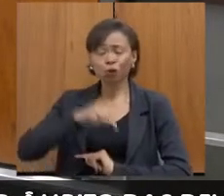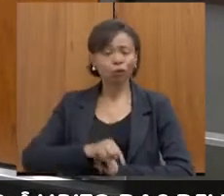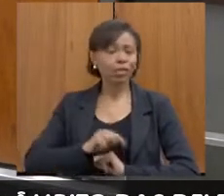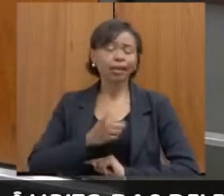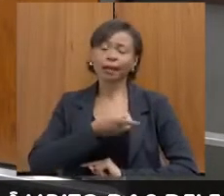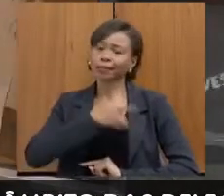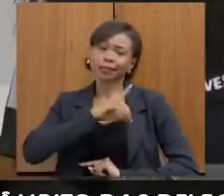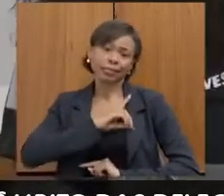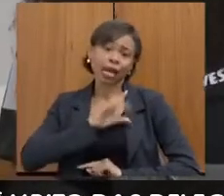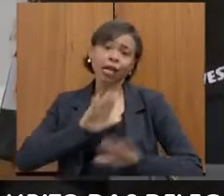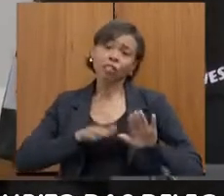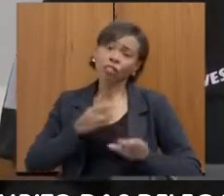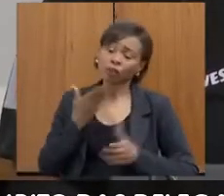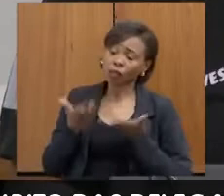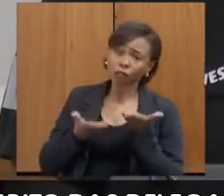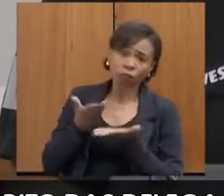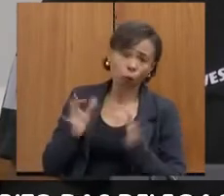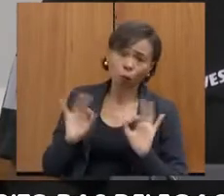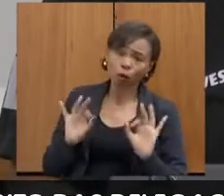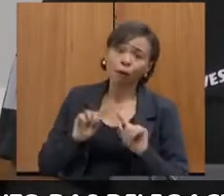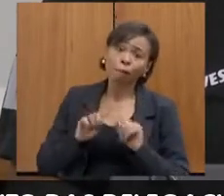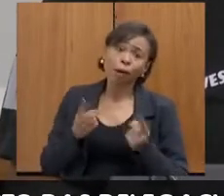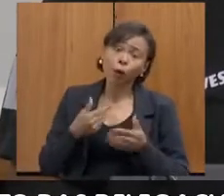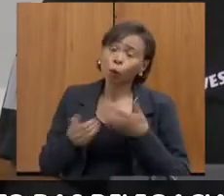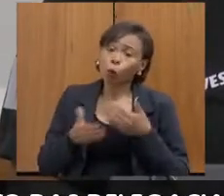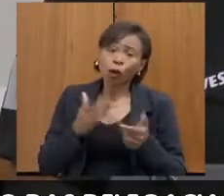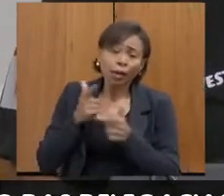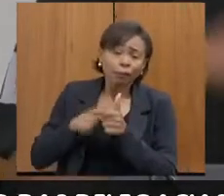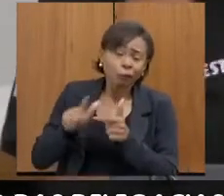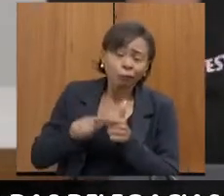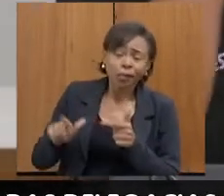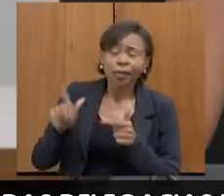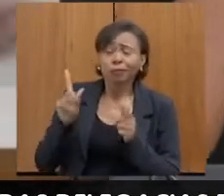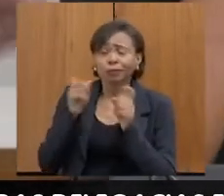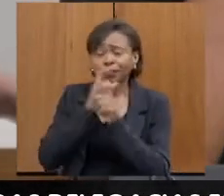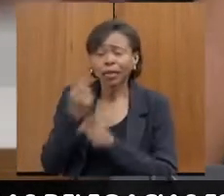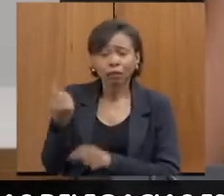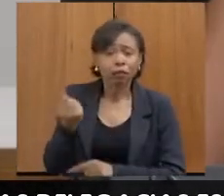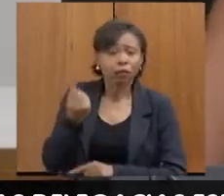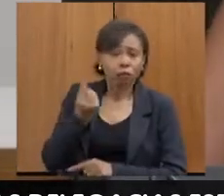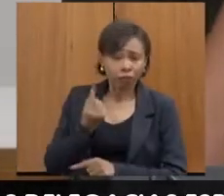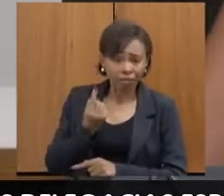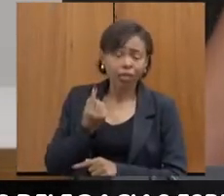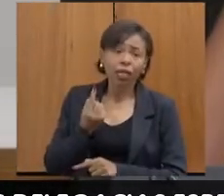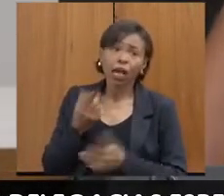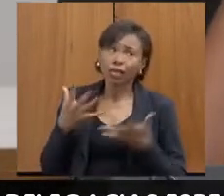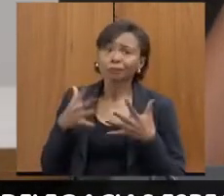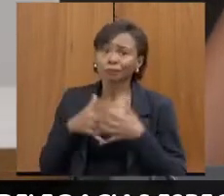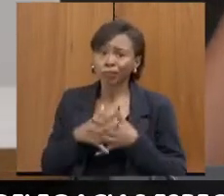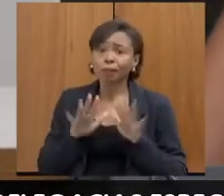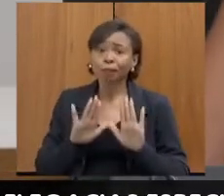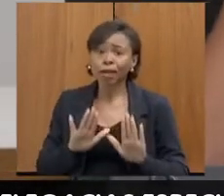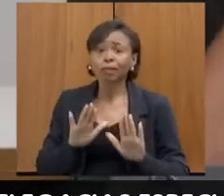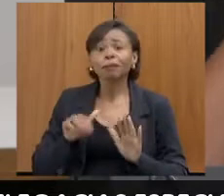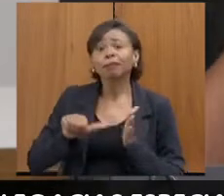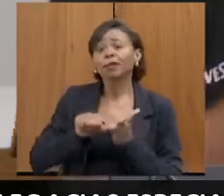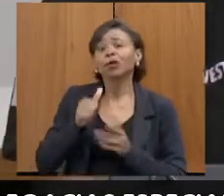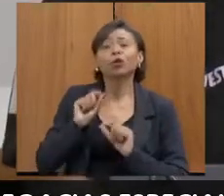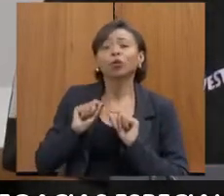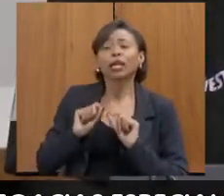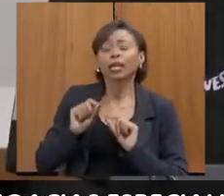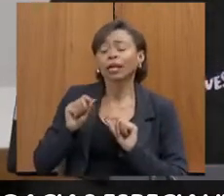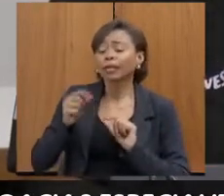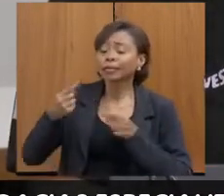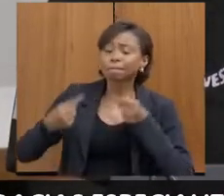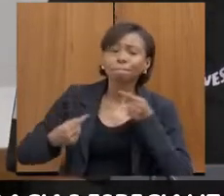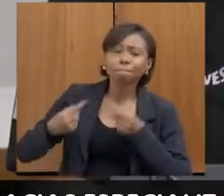que a gente não atenda, mas toda demanda que chega e que a gente sabe que é complexa, a primeira coisa que a gente faz é ir no gabinete da delegada e discutir. Sabe? Então, assim,